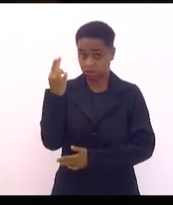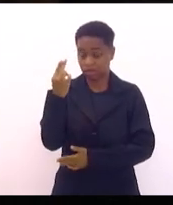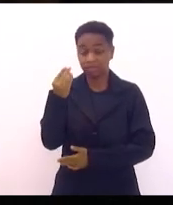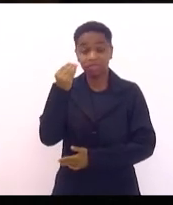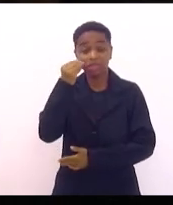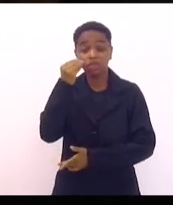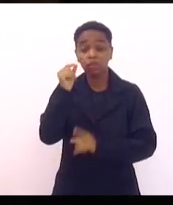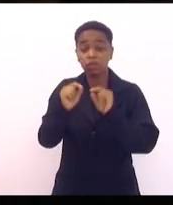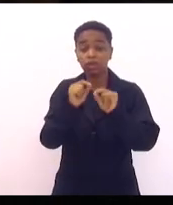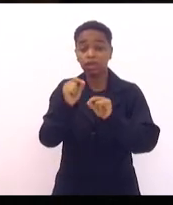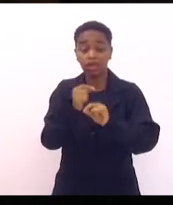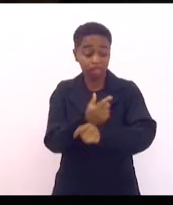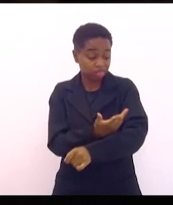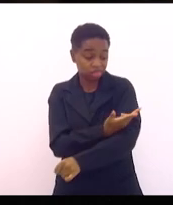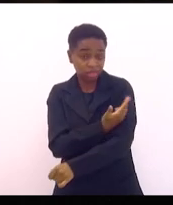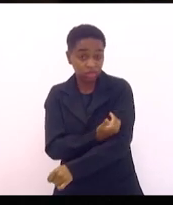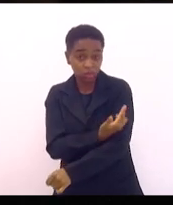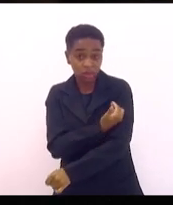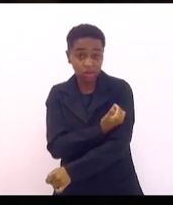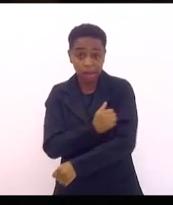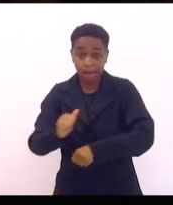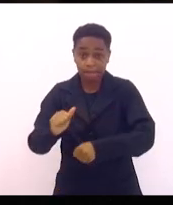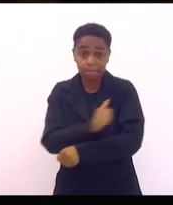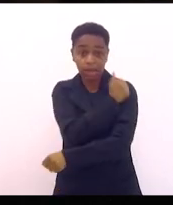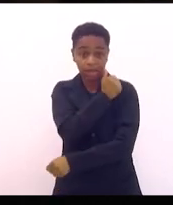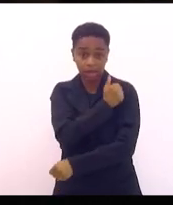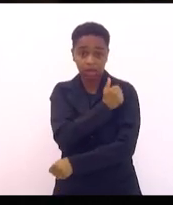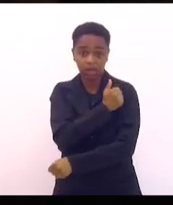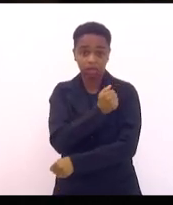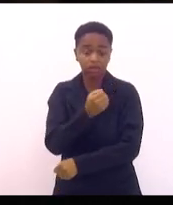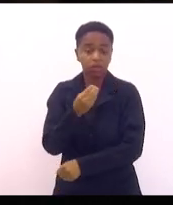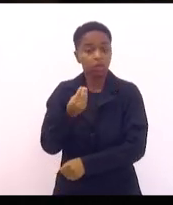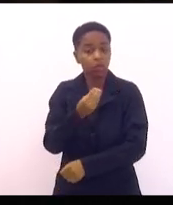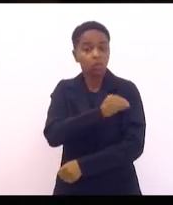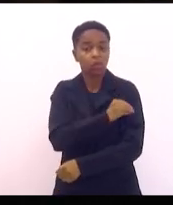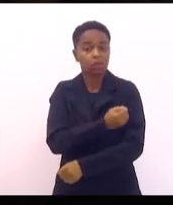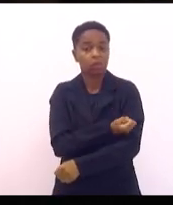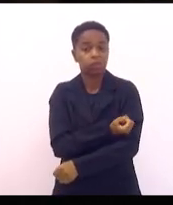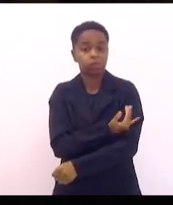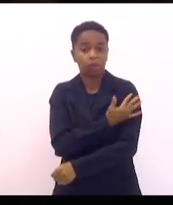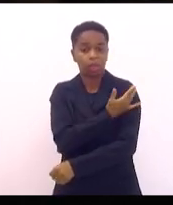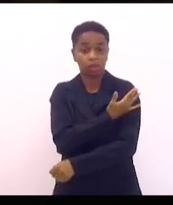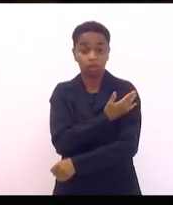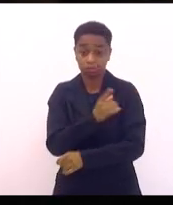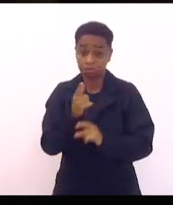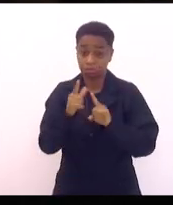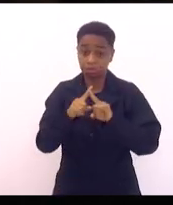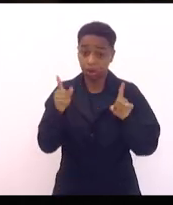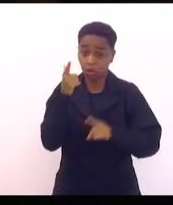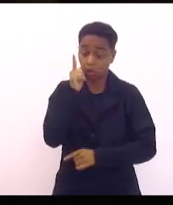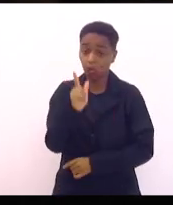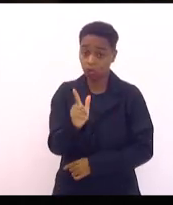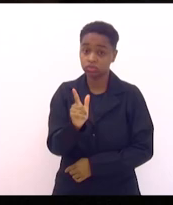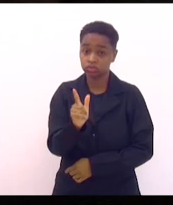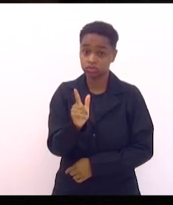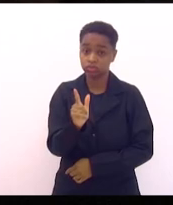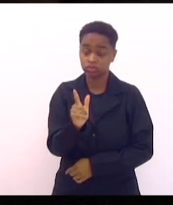a tatuagem dos atabaques queimando-as. E conseguiu. O braço está